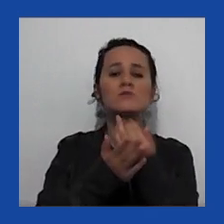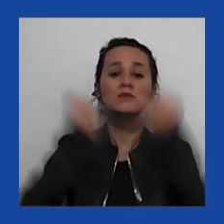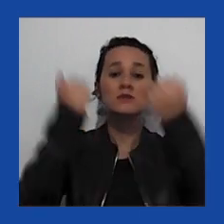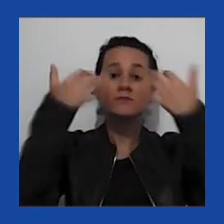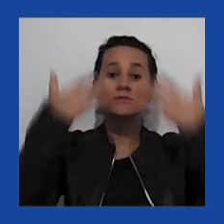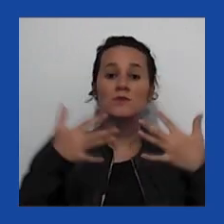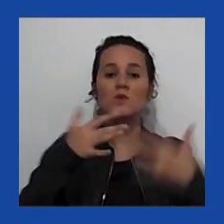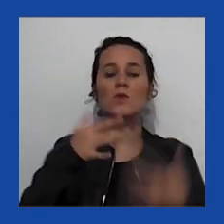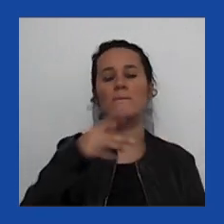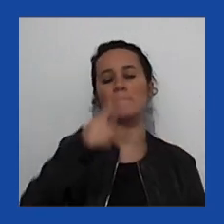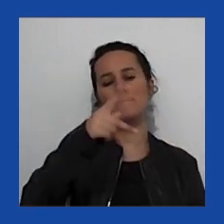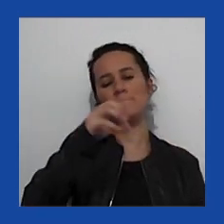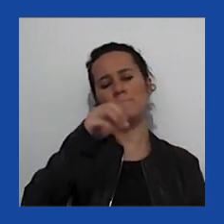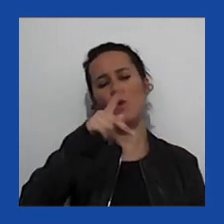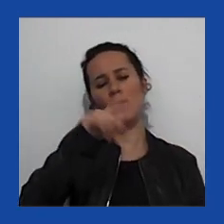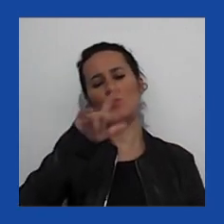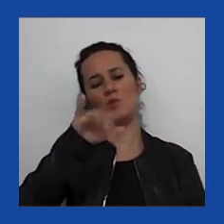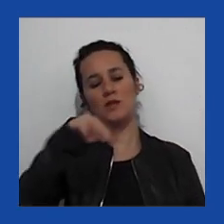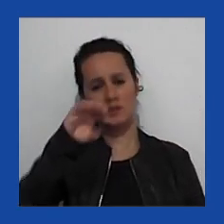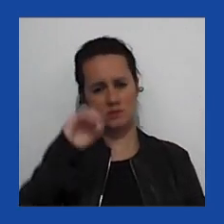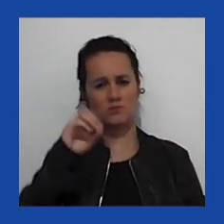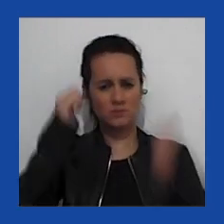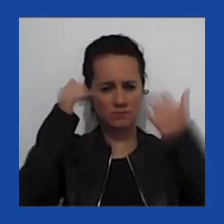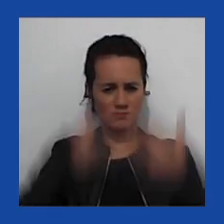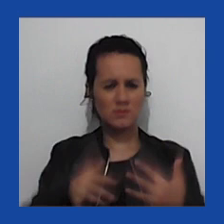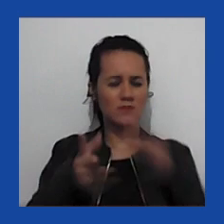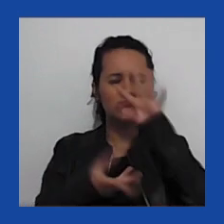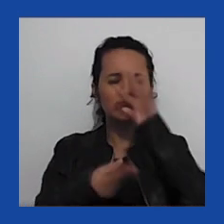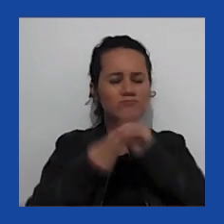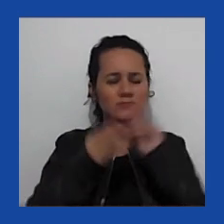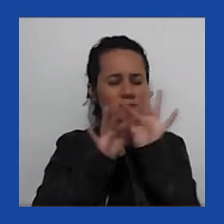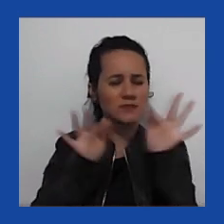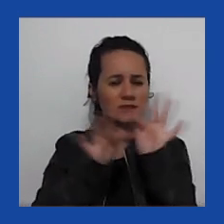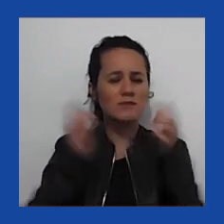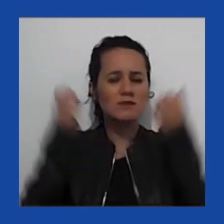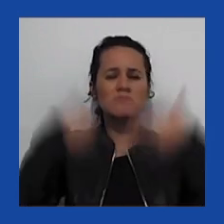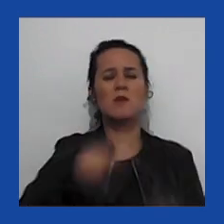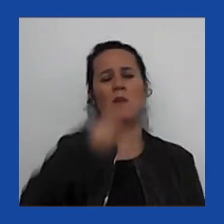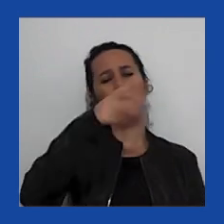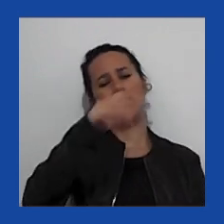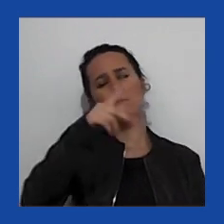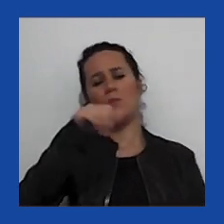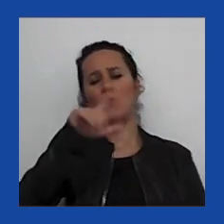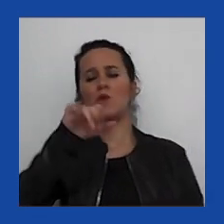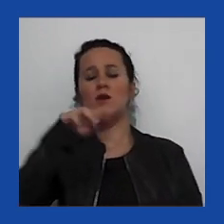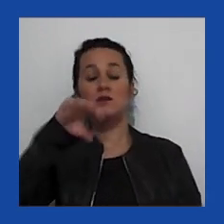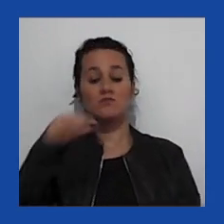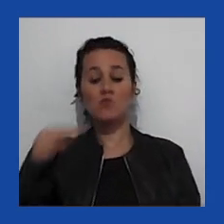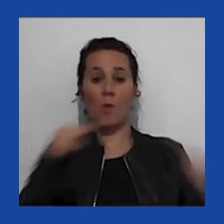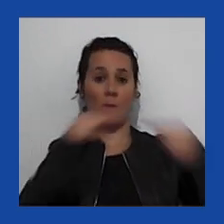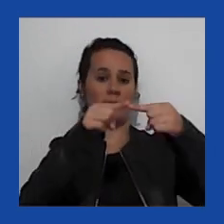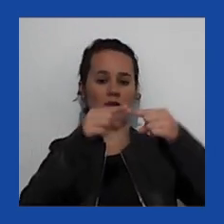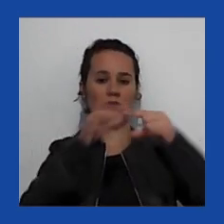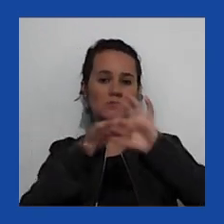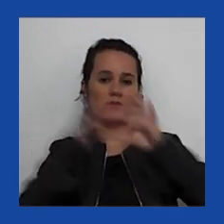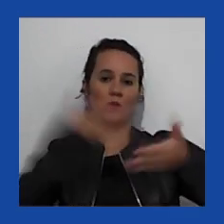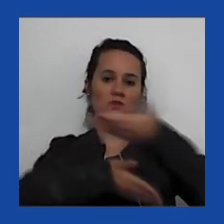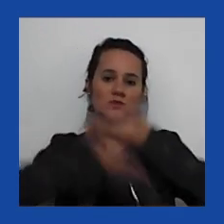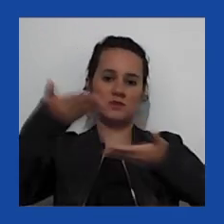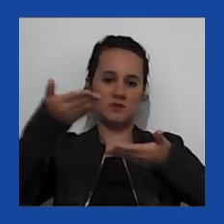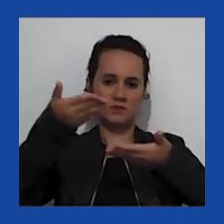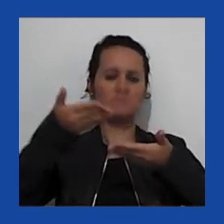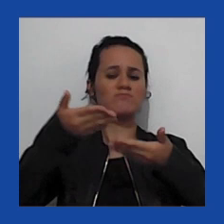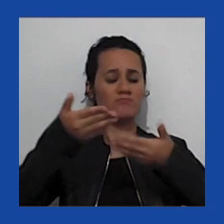Populismo, uma pequena introdução. Populismo é parte da democracia. No mundo dominado por